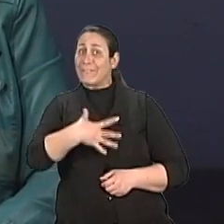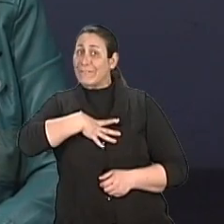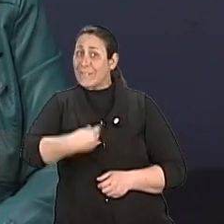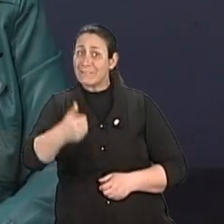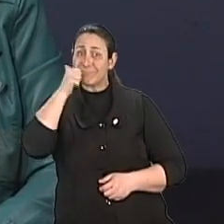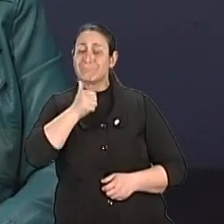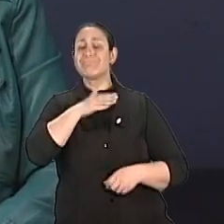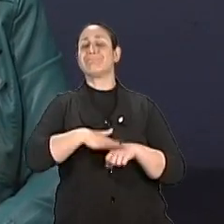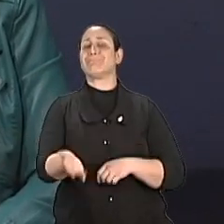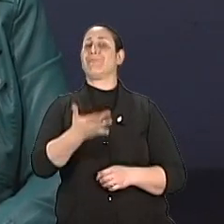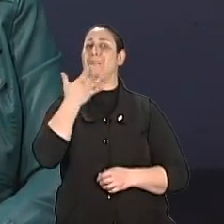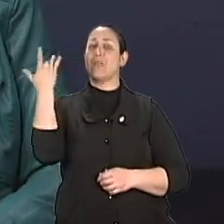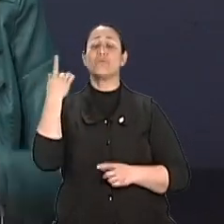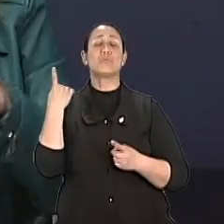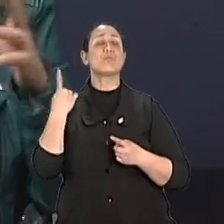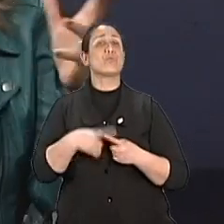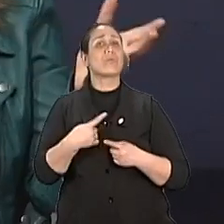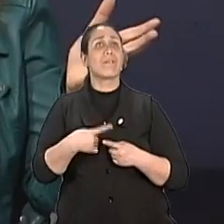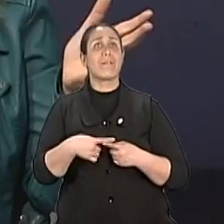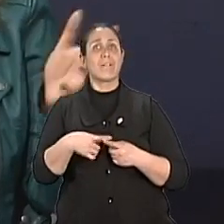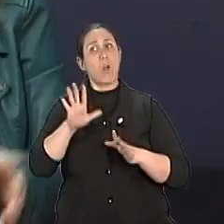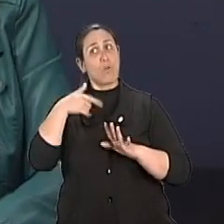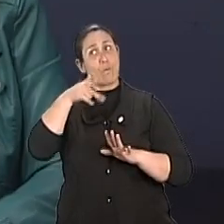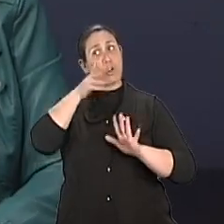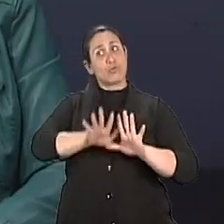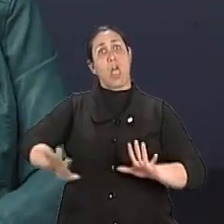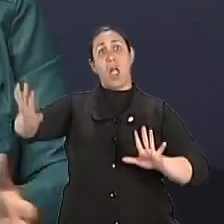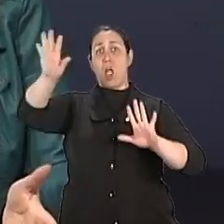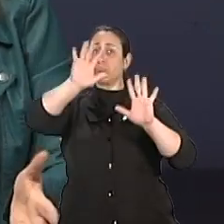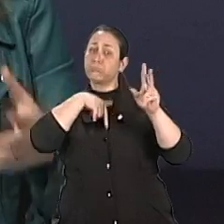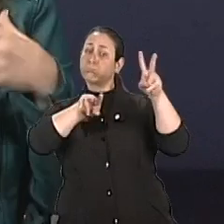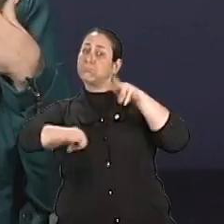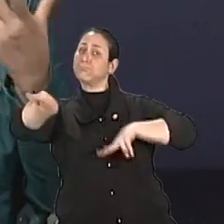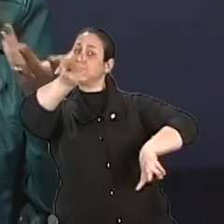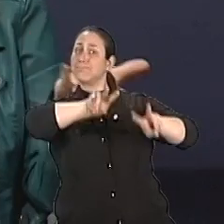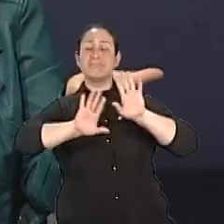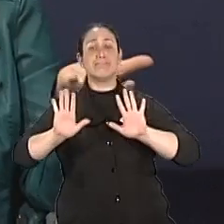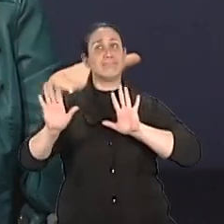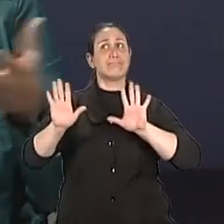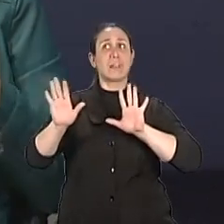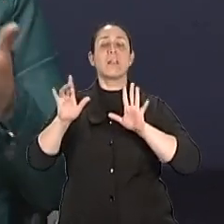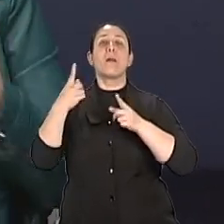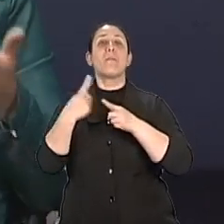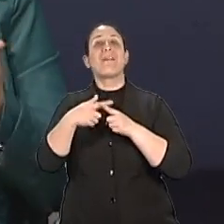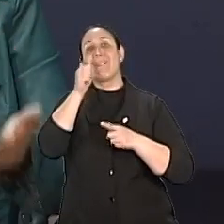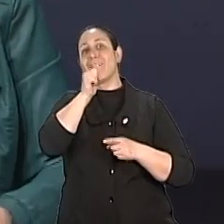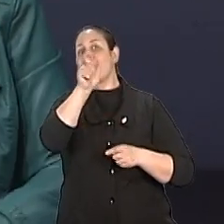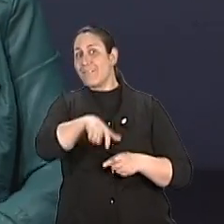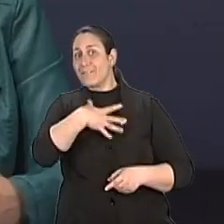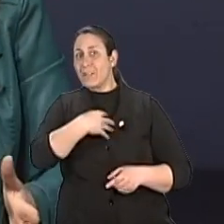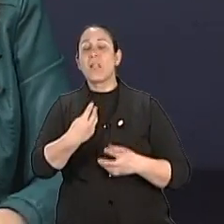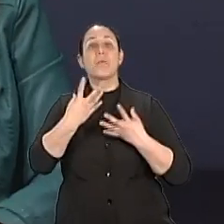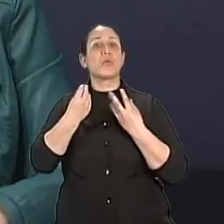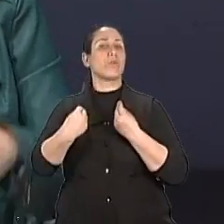acreditar de uma forma geral, claro, né? Eu falando, porque tem que haver flexibilidade individual